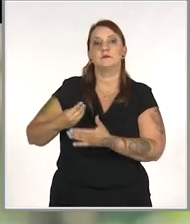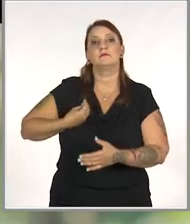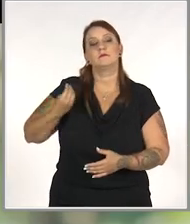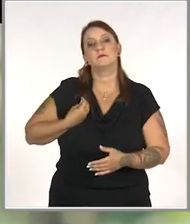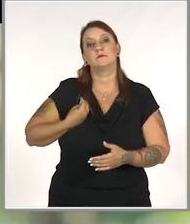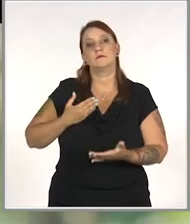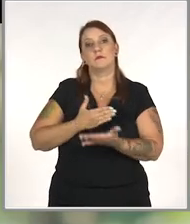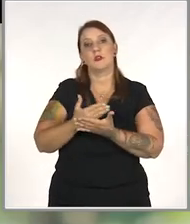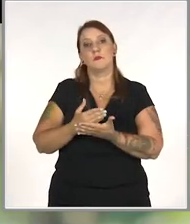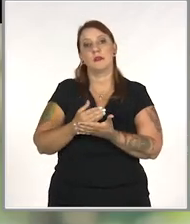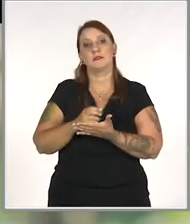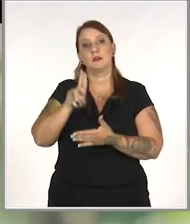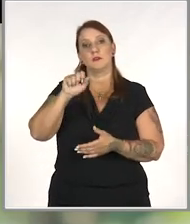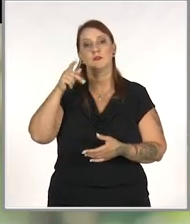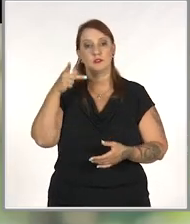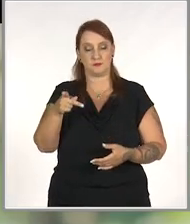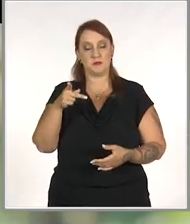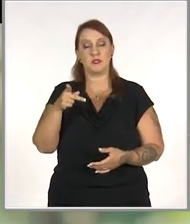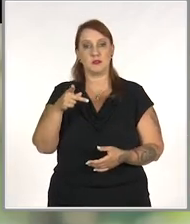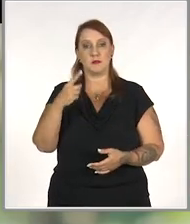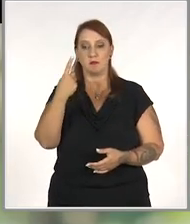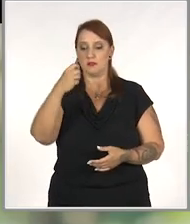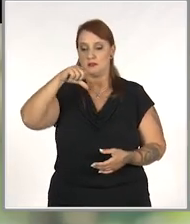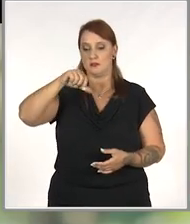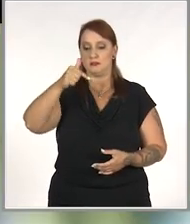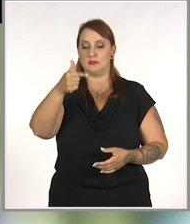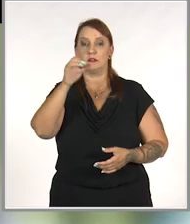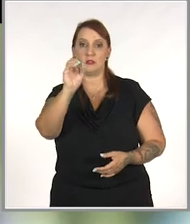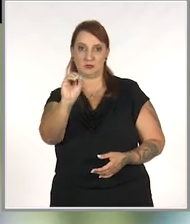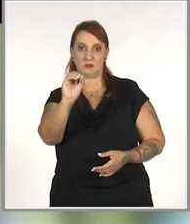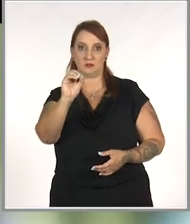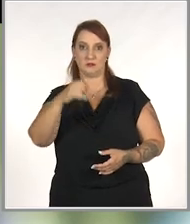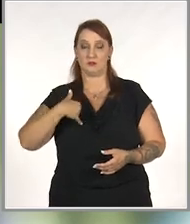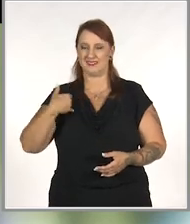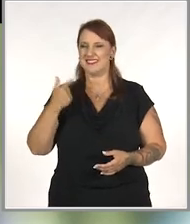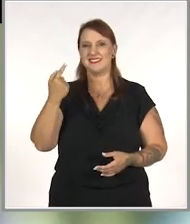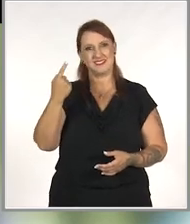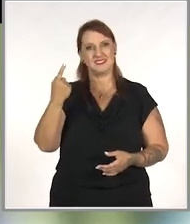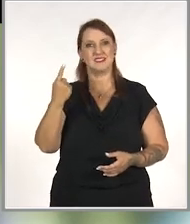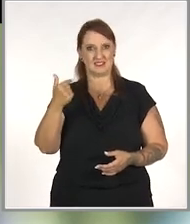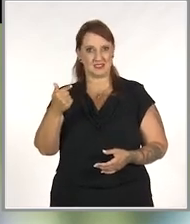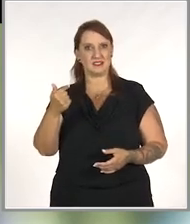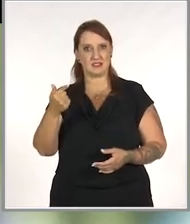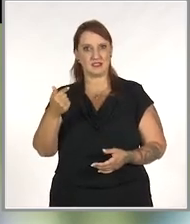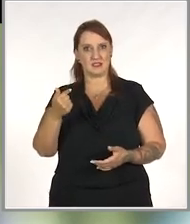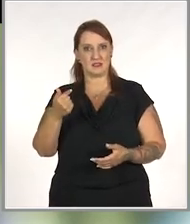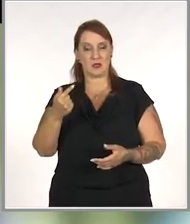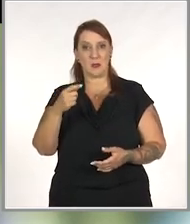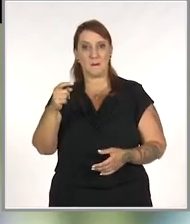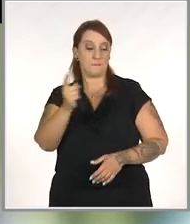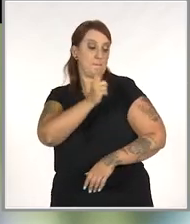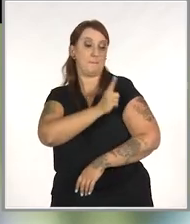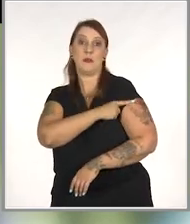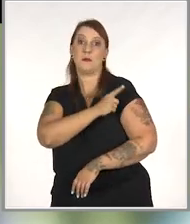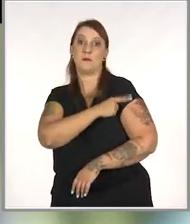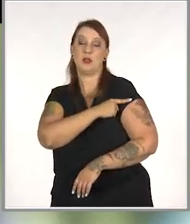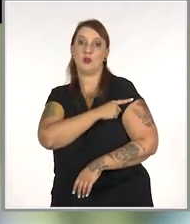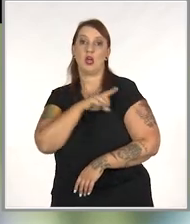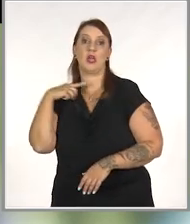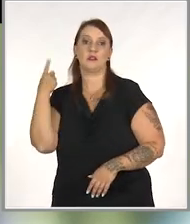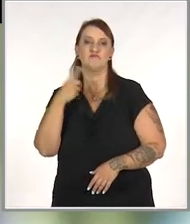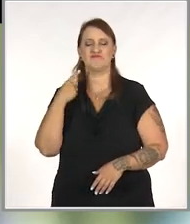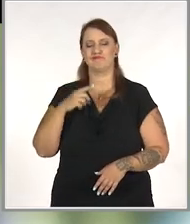começa na Universidade de São Paulo, em 1978. Aos 17 anos, cursava o primeiro ano de Direito,